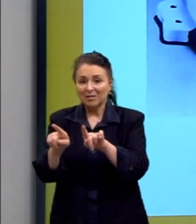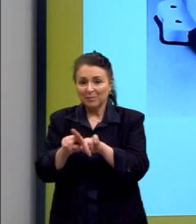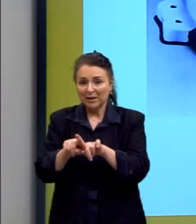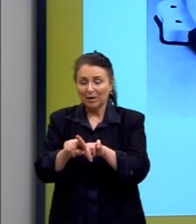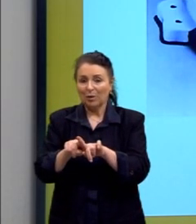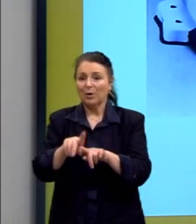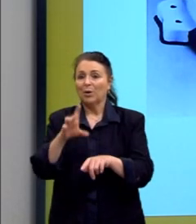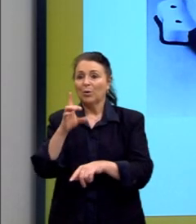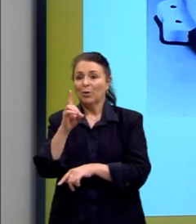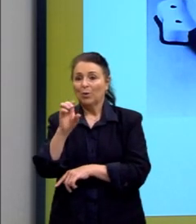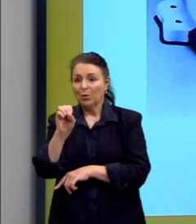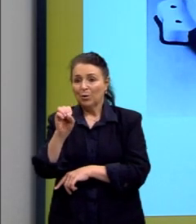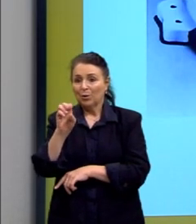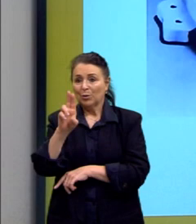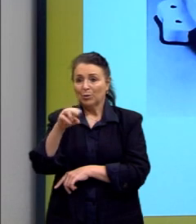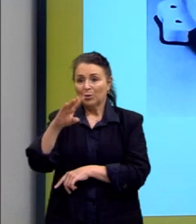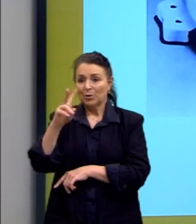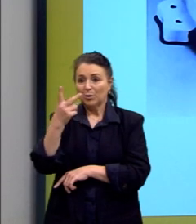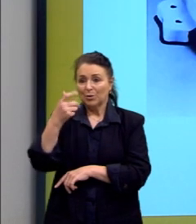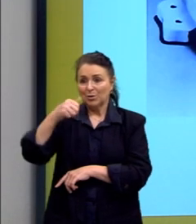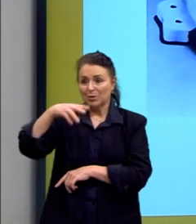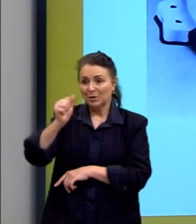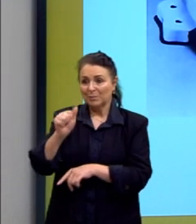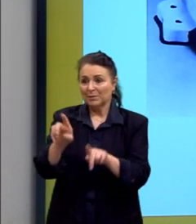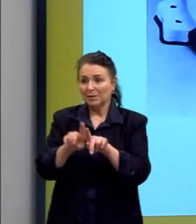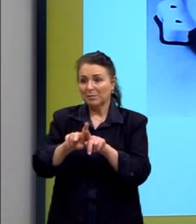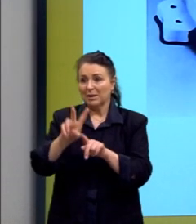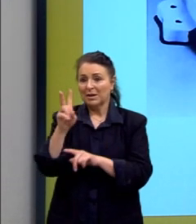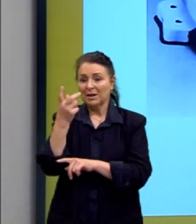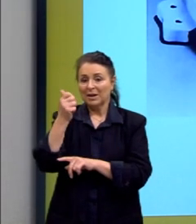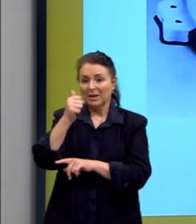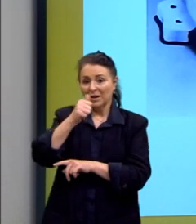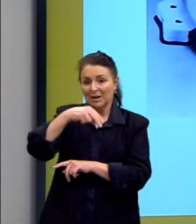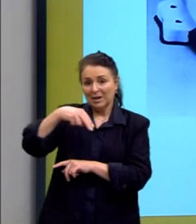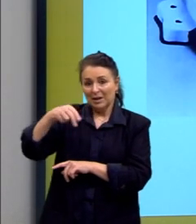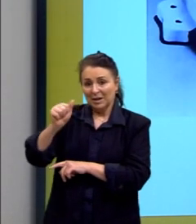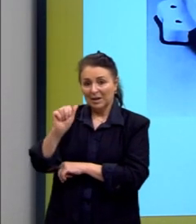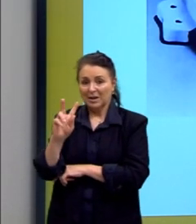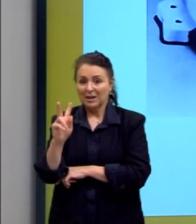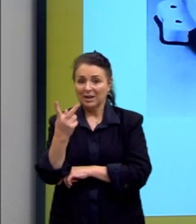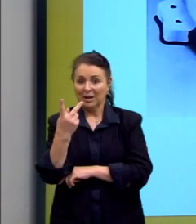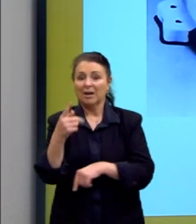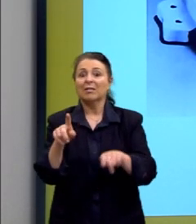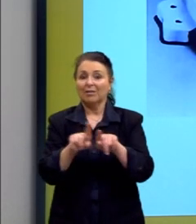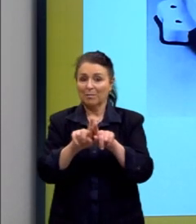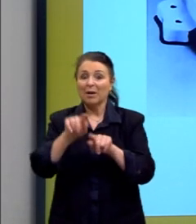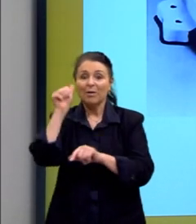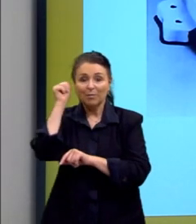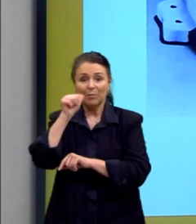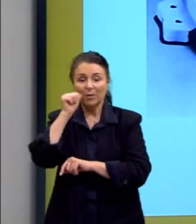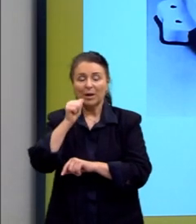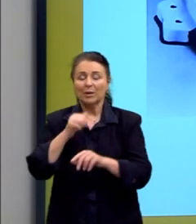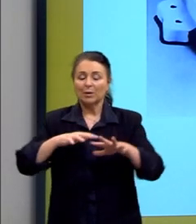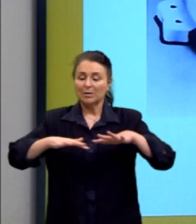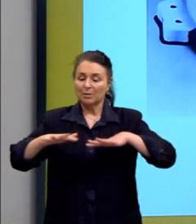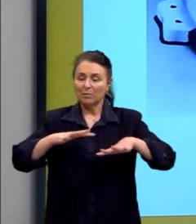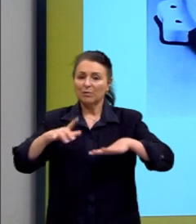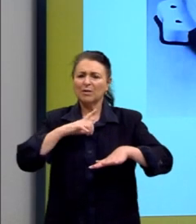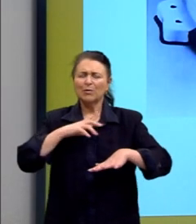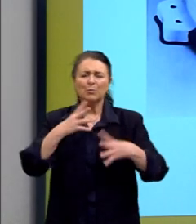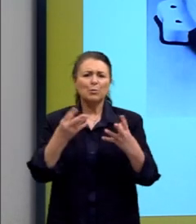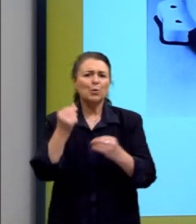Duchamp, a Hannah Hock, que é uma artista mulher. Porque o movimento dadaísta, ele teve muitas mulheres